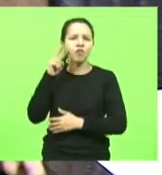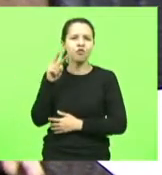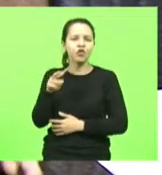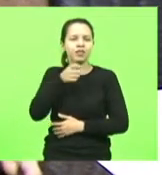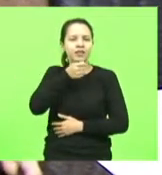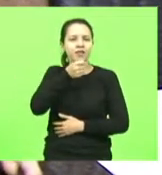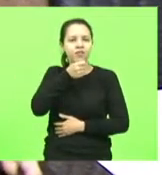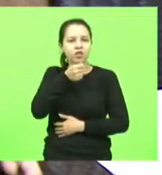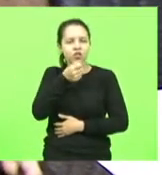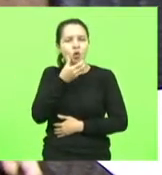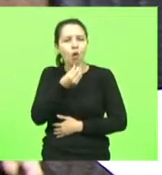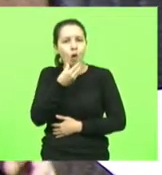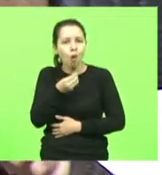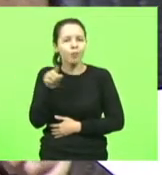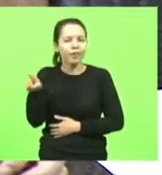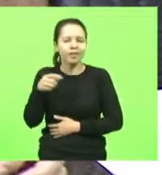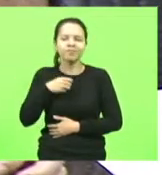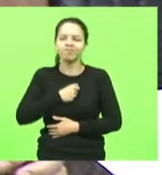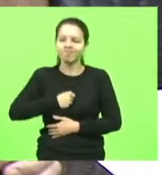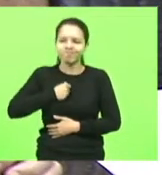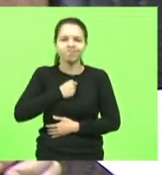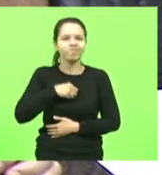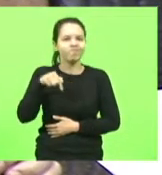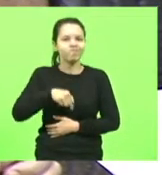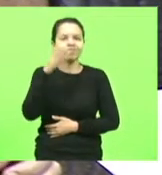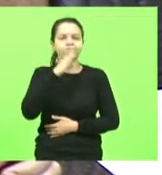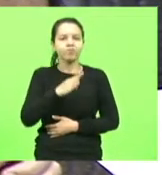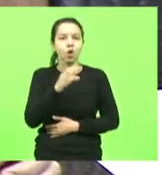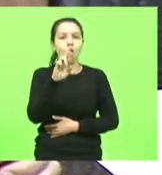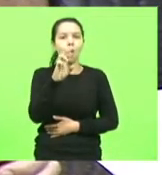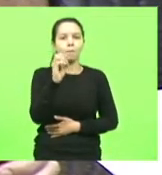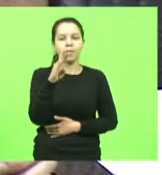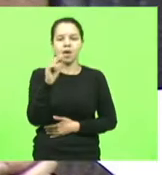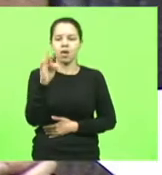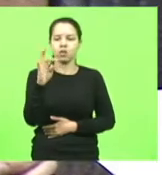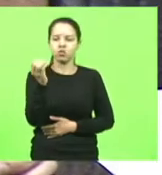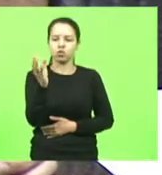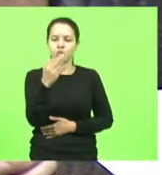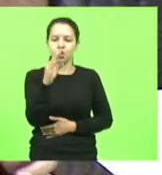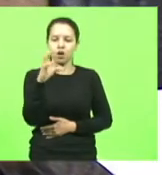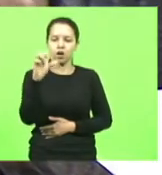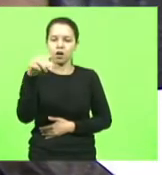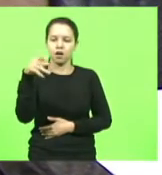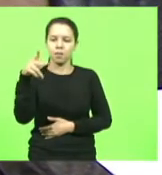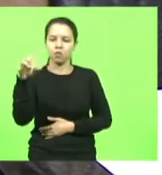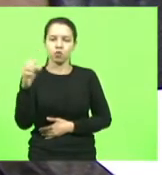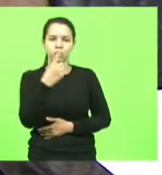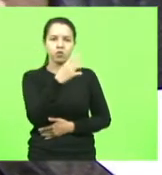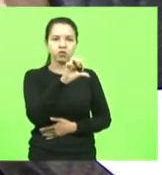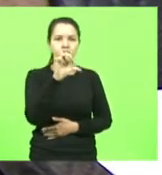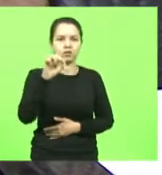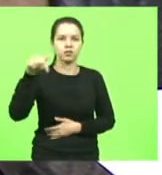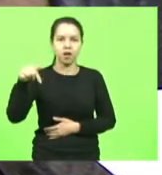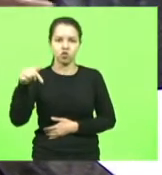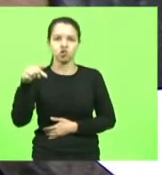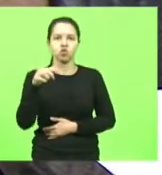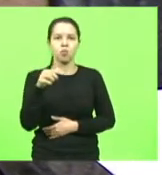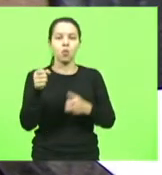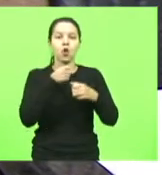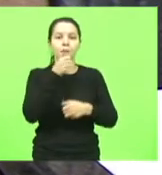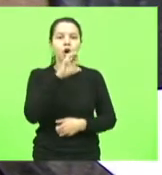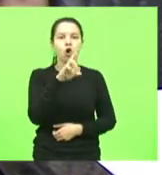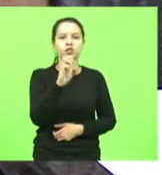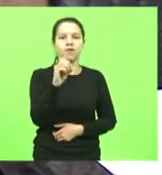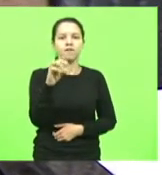faz muita falta no Brasil, Roberto Campos, de 1997, no Roda Viva. E ele faz um diagnóstico preciso do